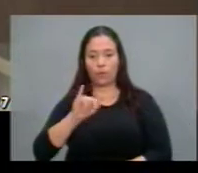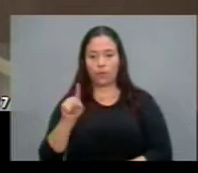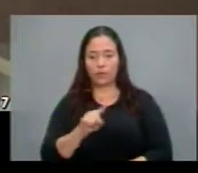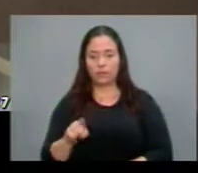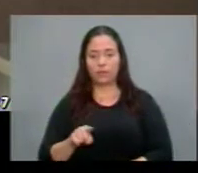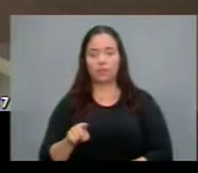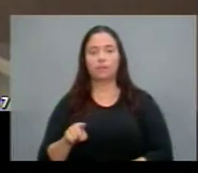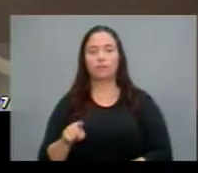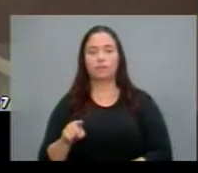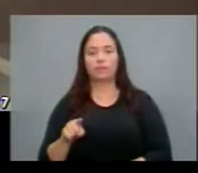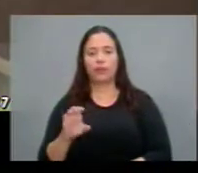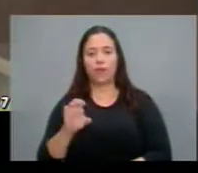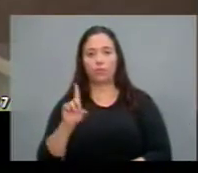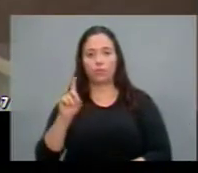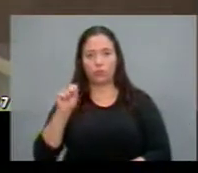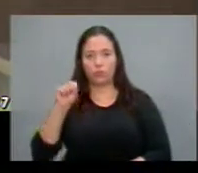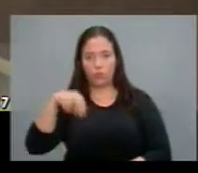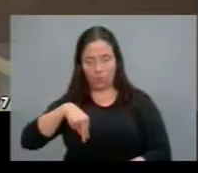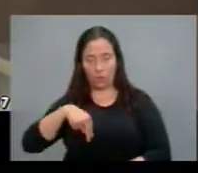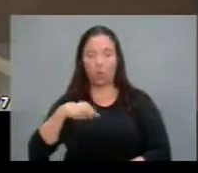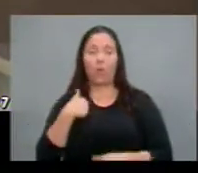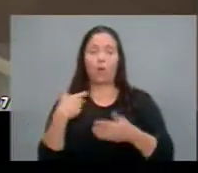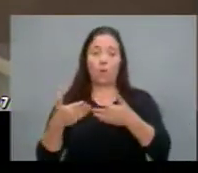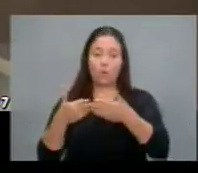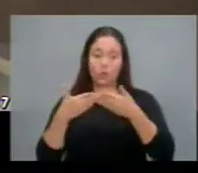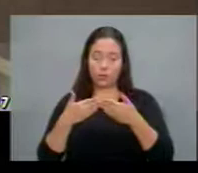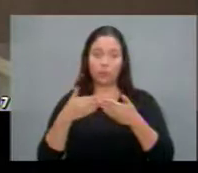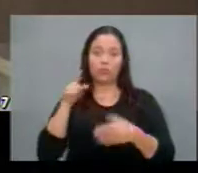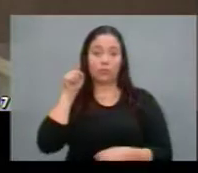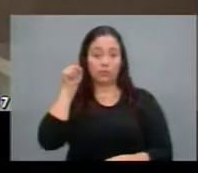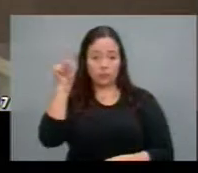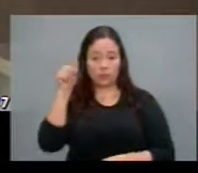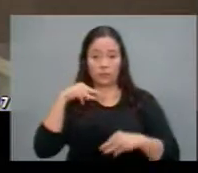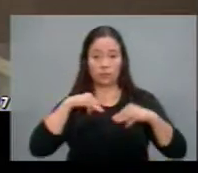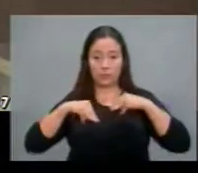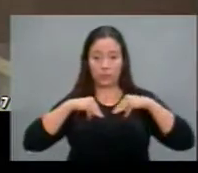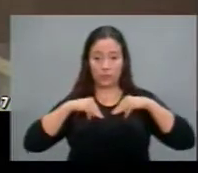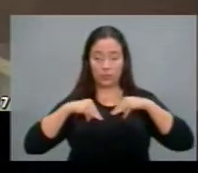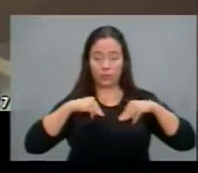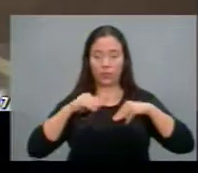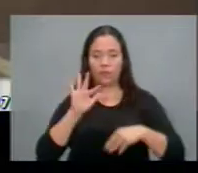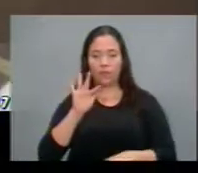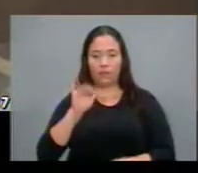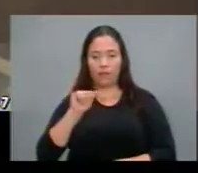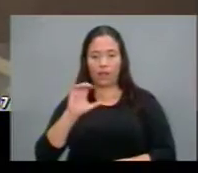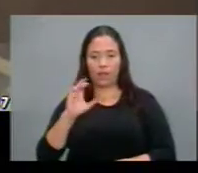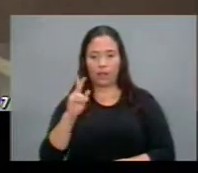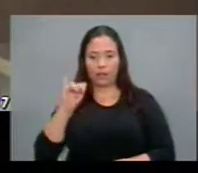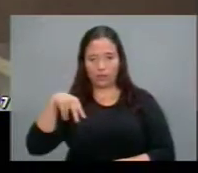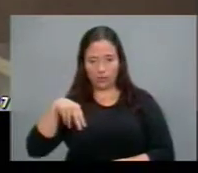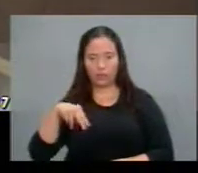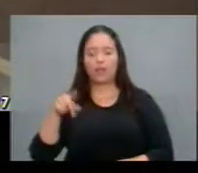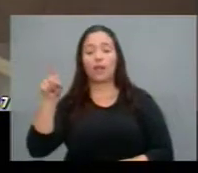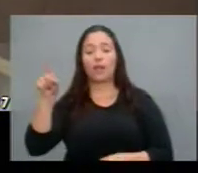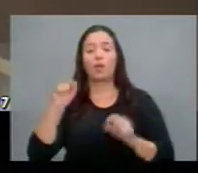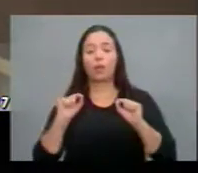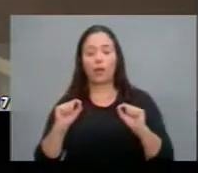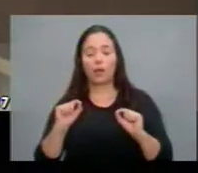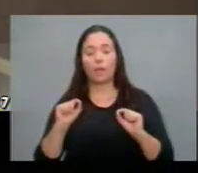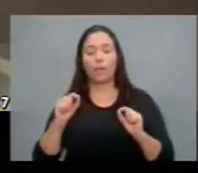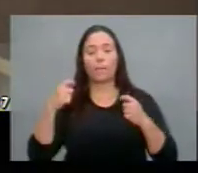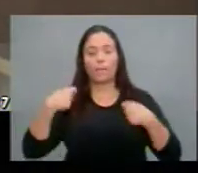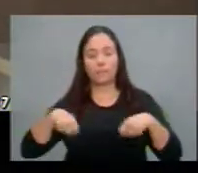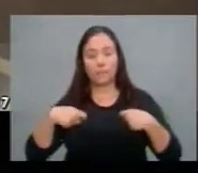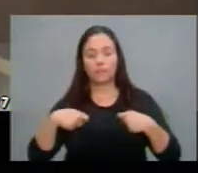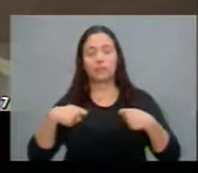Fachin onde eu estou requerendo a sua excelência ministro Fachin que ele nos